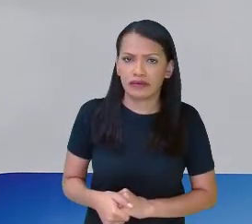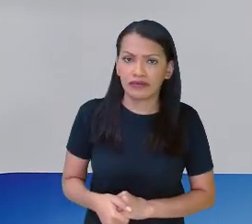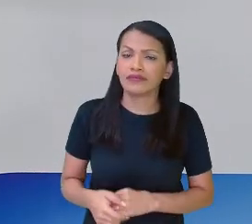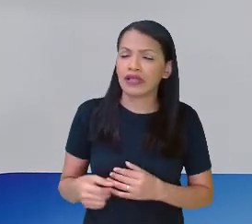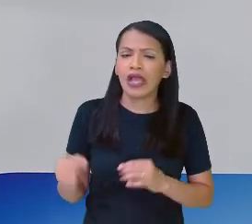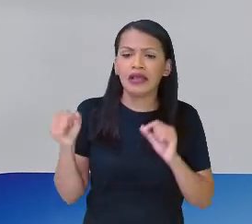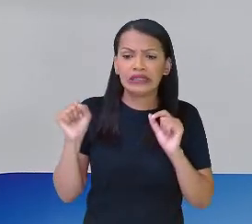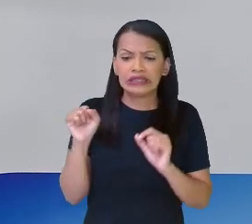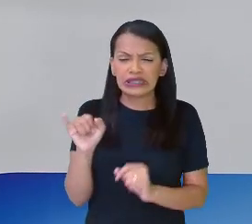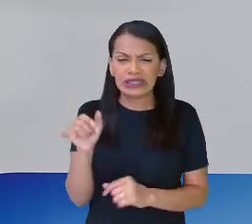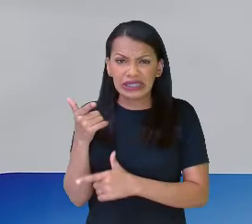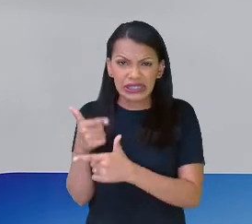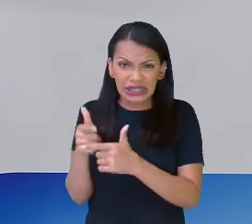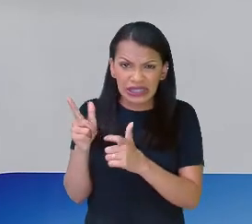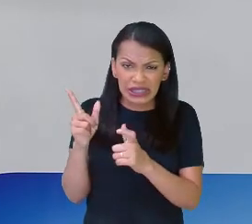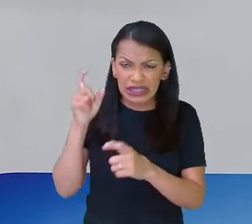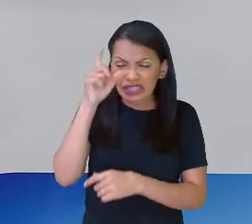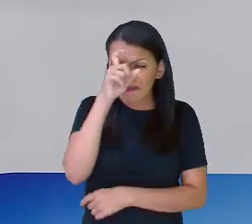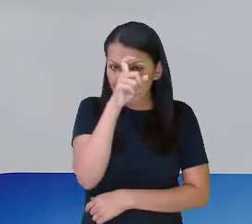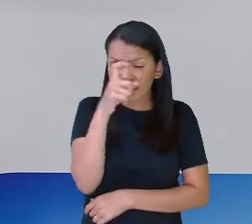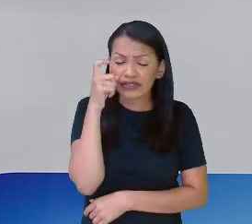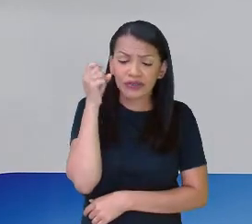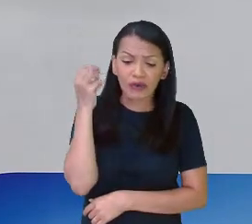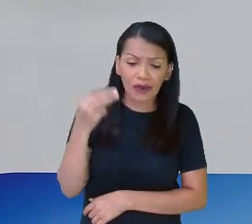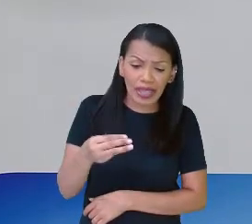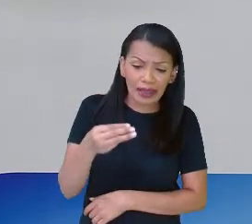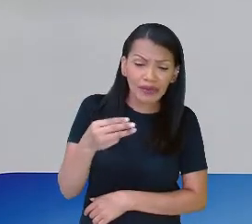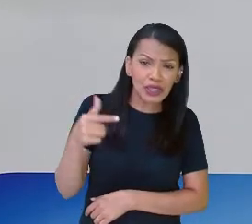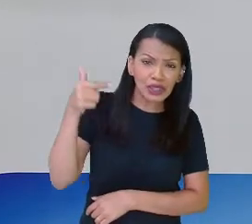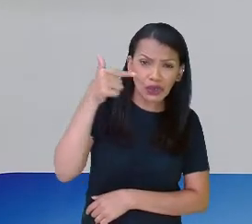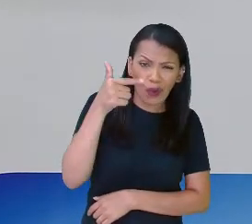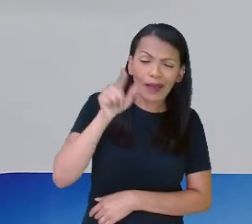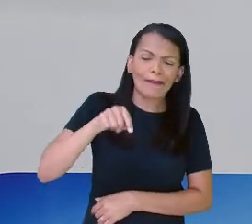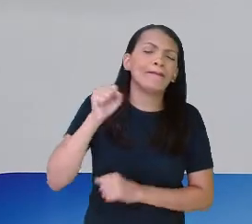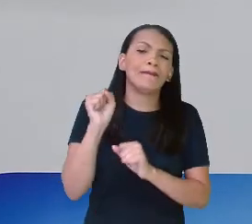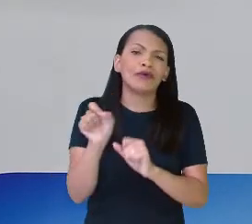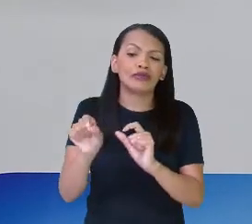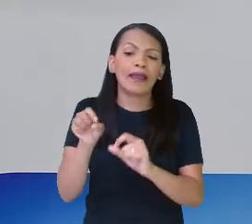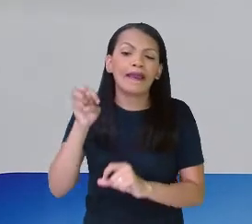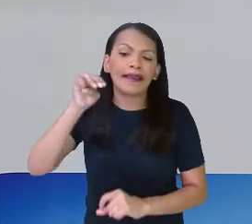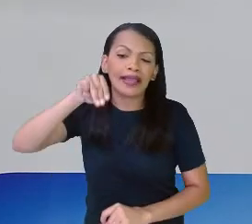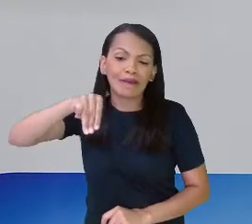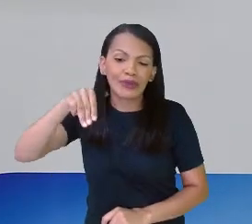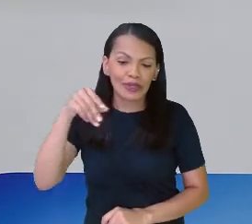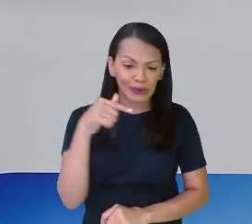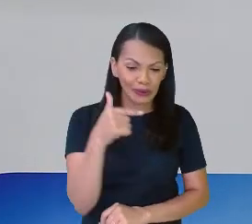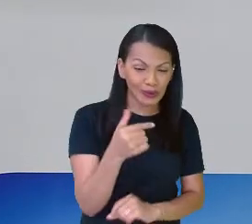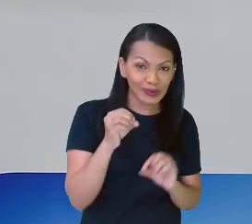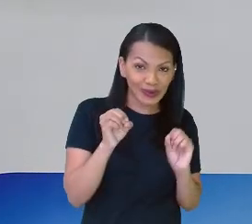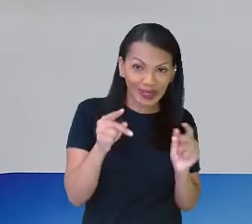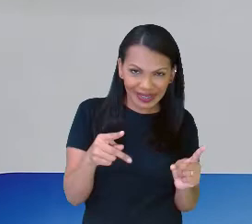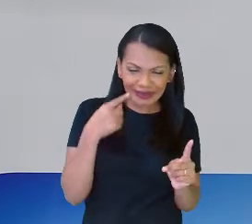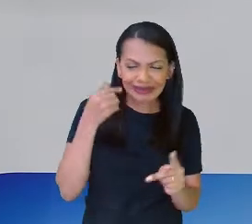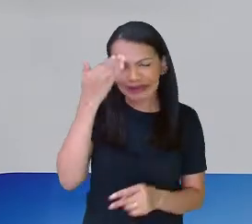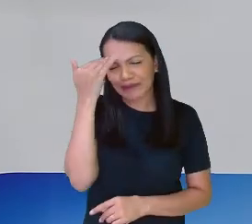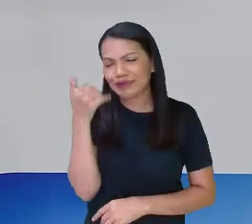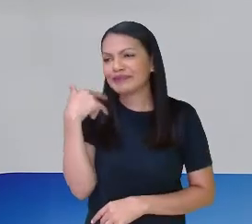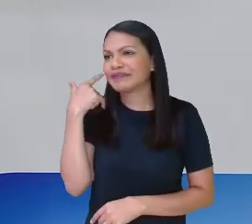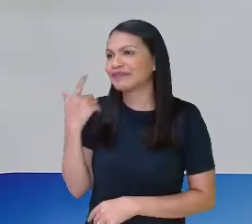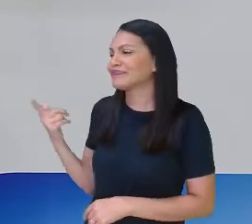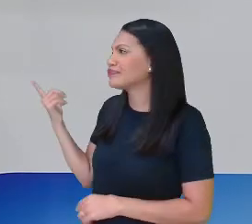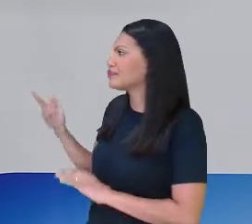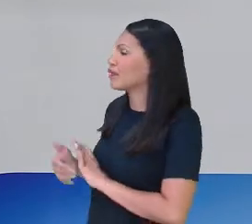normal depois, tá certo? Só para que a gente identifique. Por quê? É isso aí, Ana. A gente vai multiplicar 5